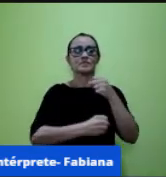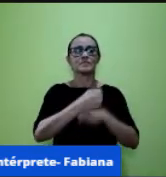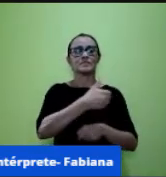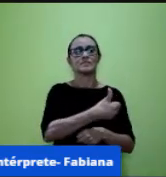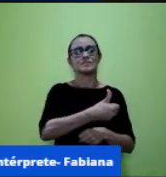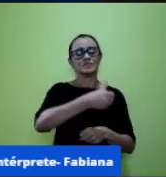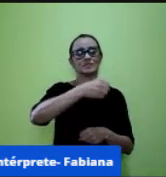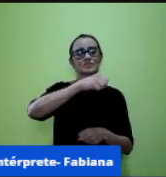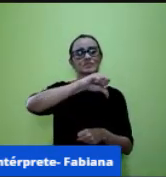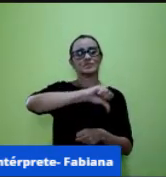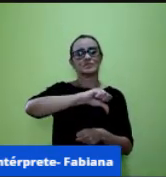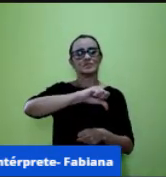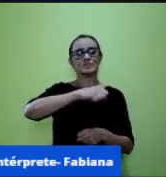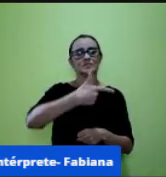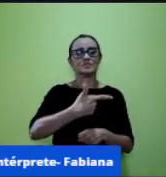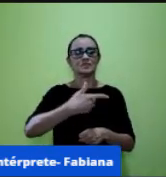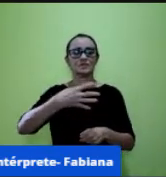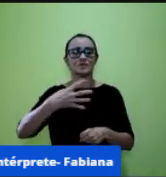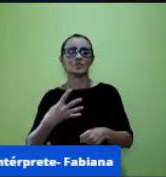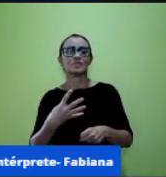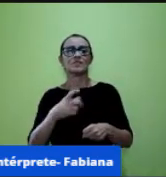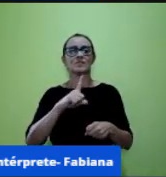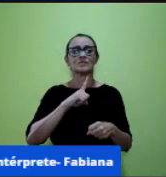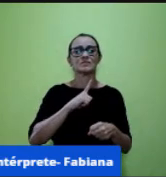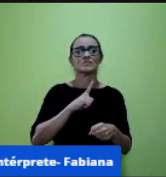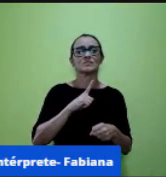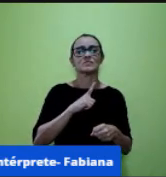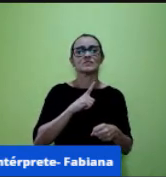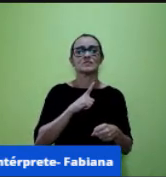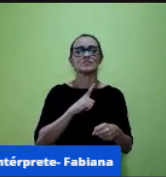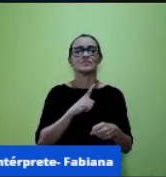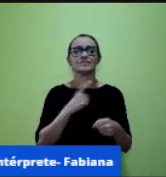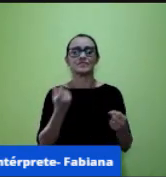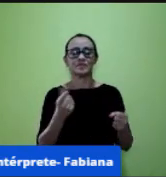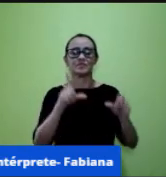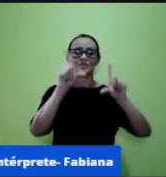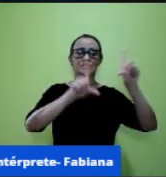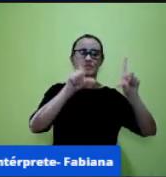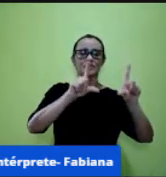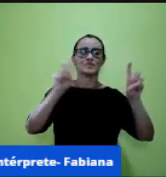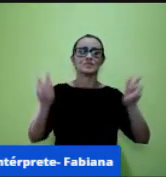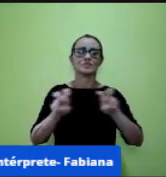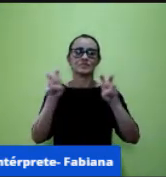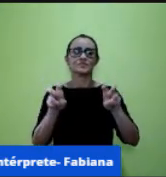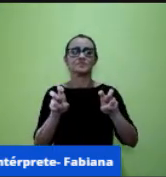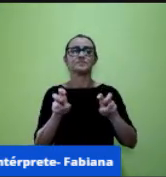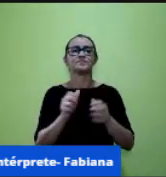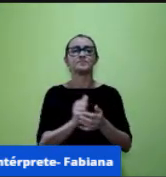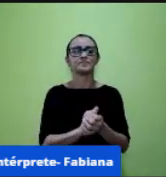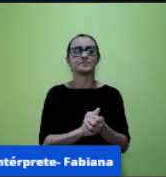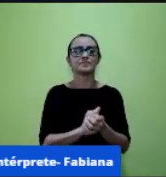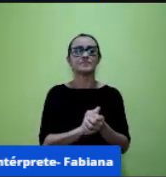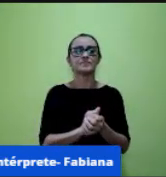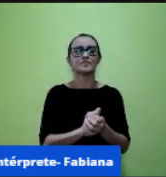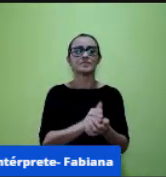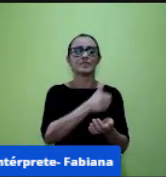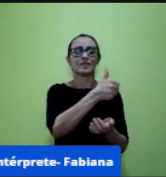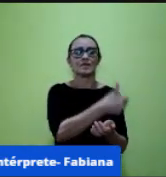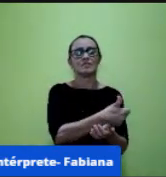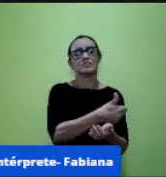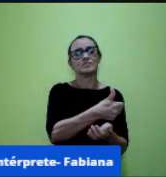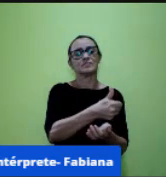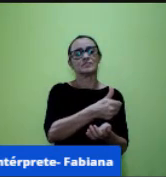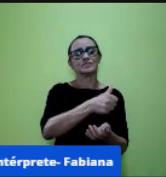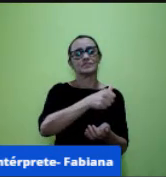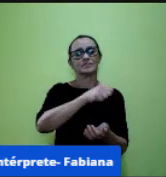televisão e o computador lembra aqueles computadores enormes tudo aí em 1947 vou dar aqui uma pausinha